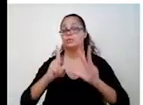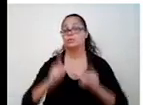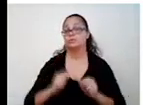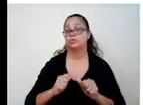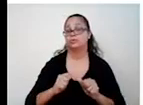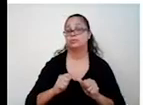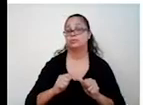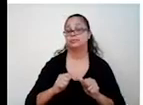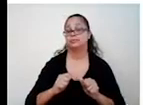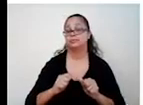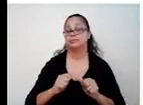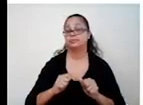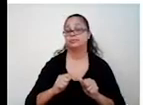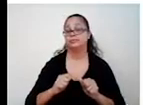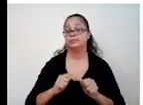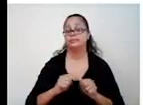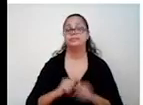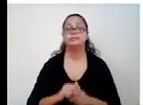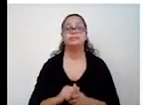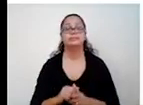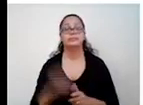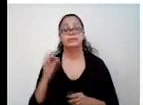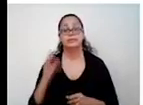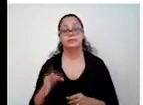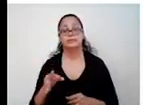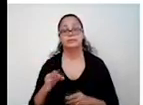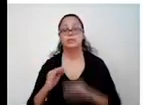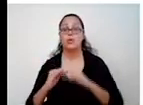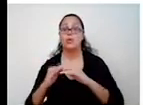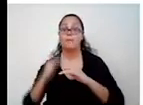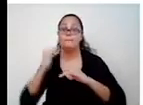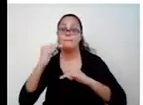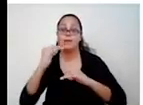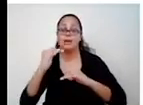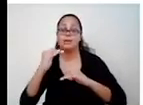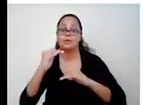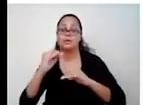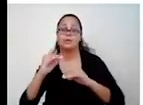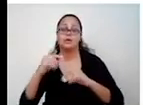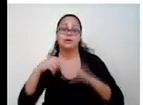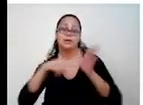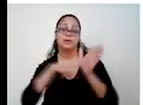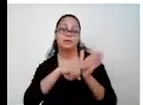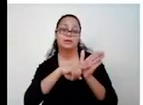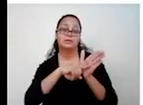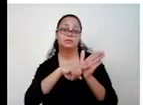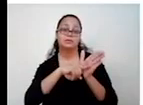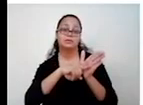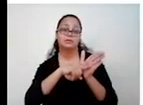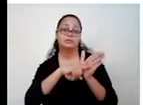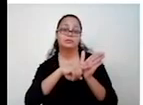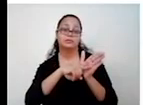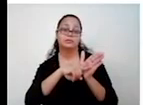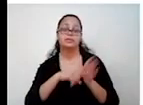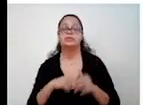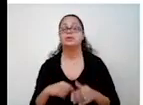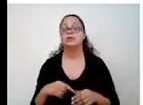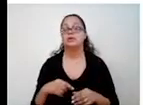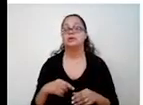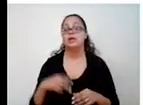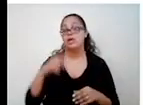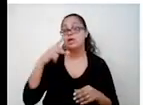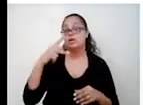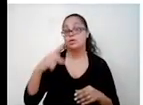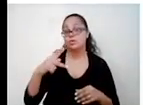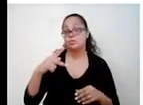O número maior tem que ser negativo. Certo? E o produto para ser positivo. Né? Aí,